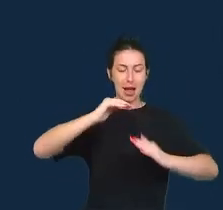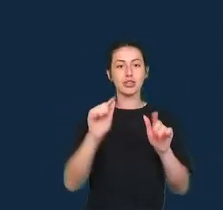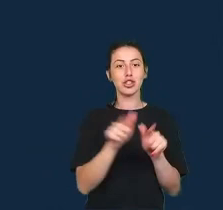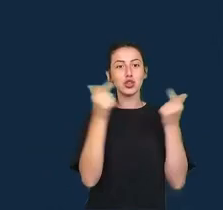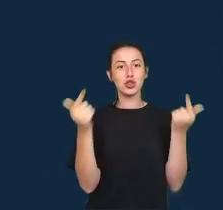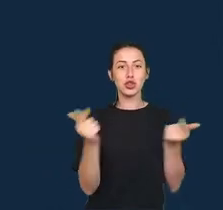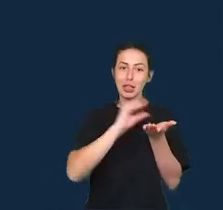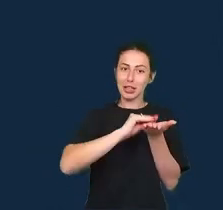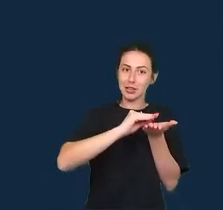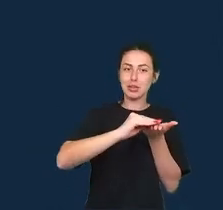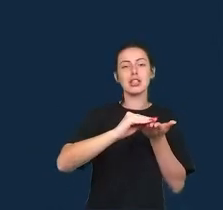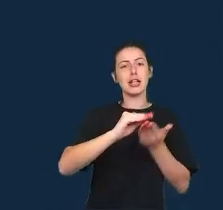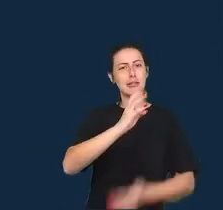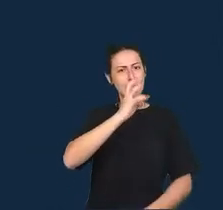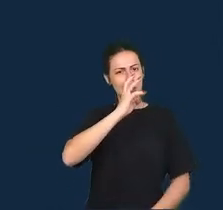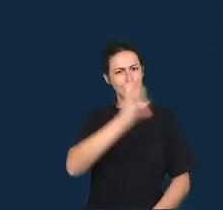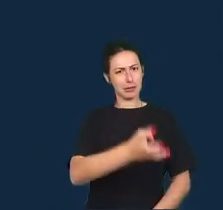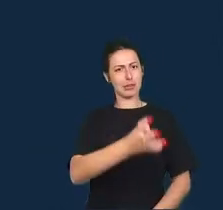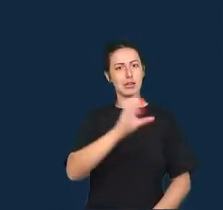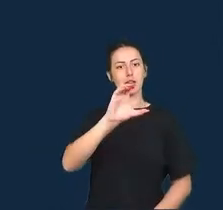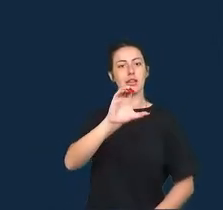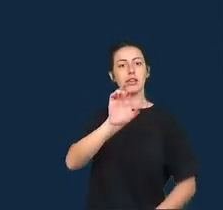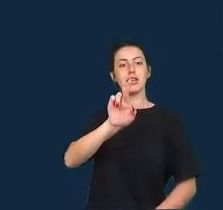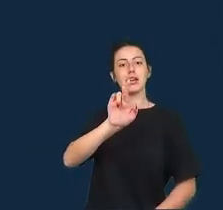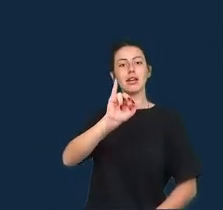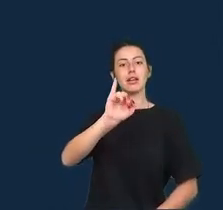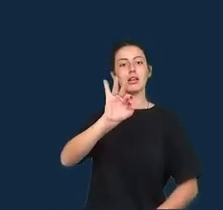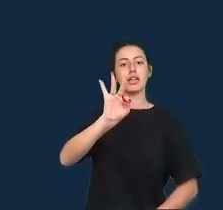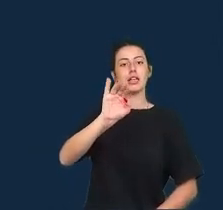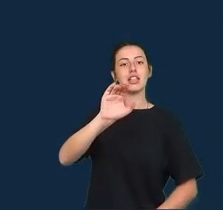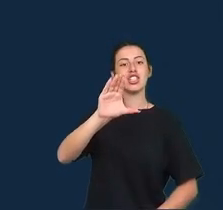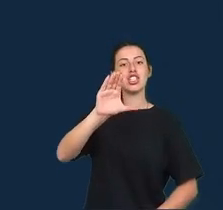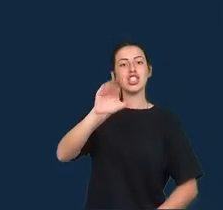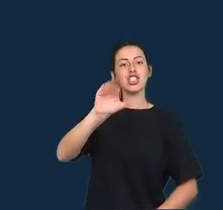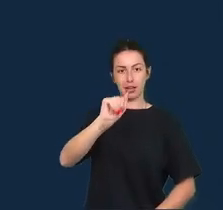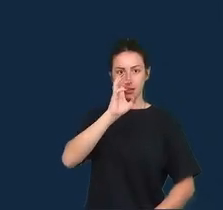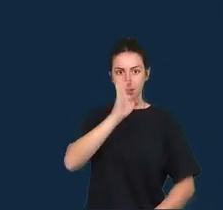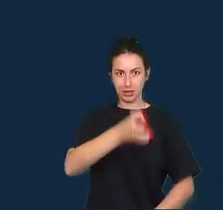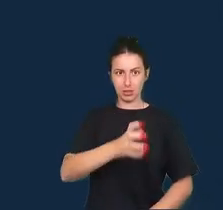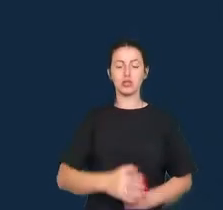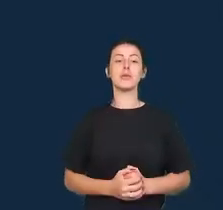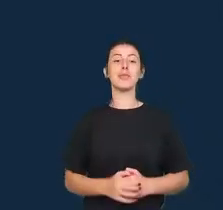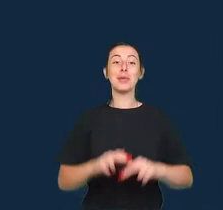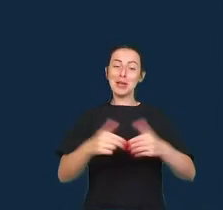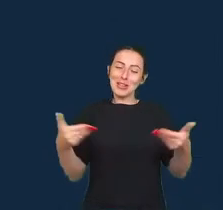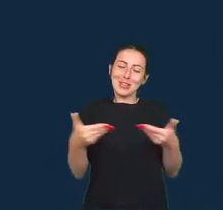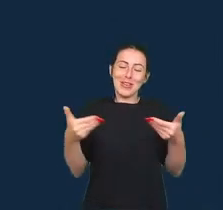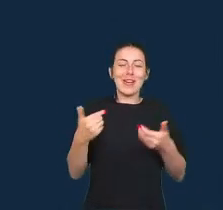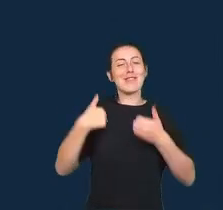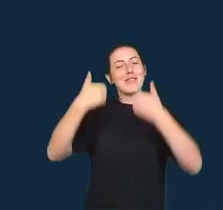E é assim que eu vou falar, é sobre isso que eu vou falar no restante da minha intervenção de hoje.